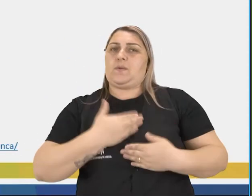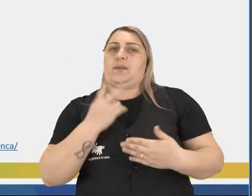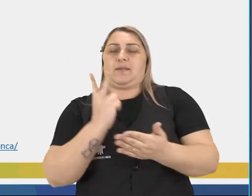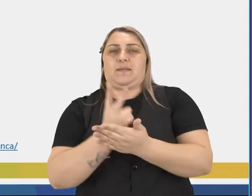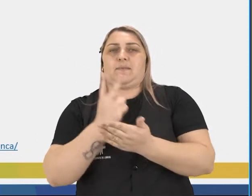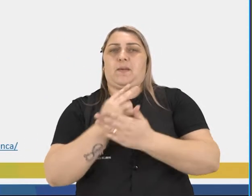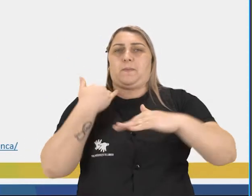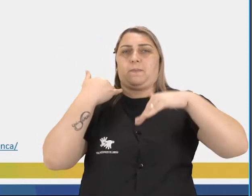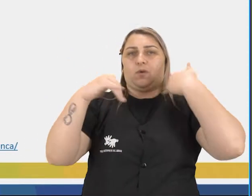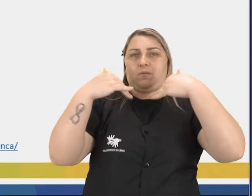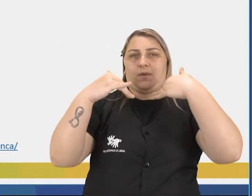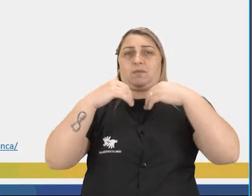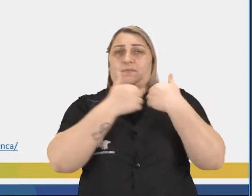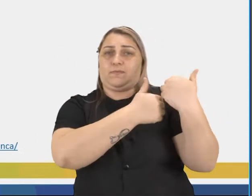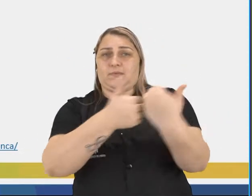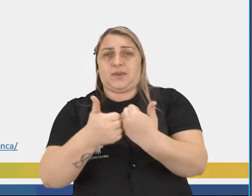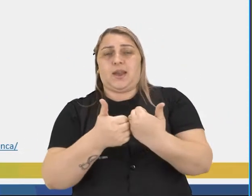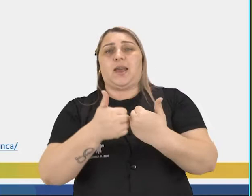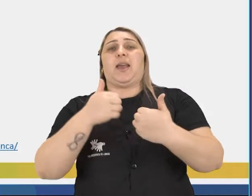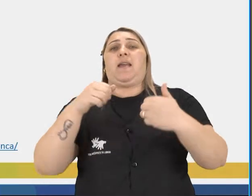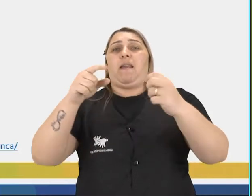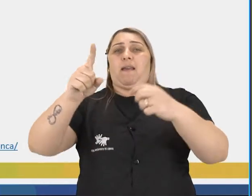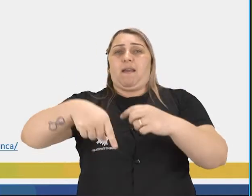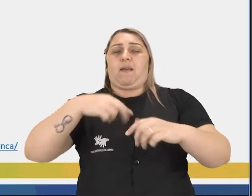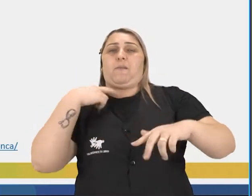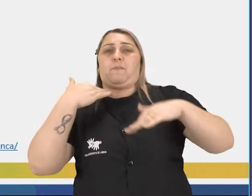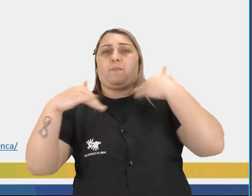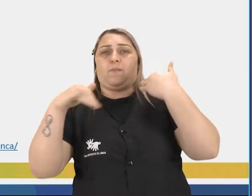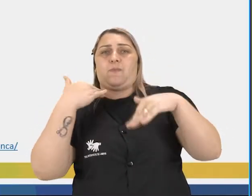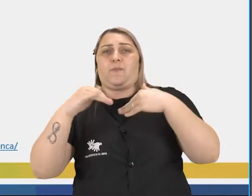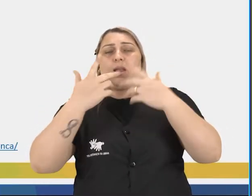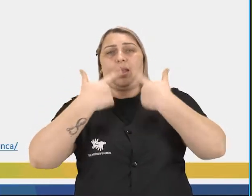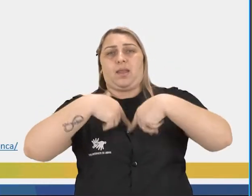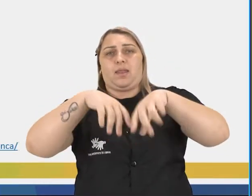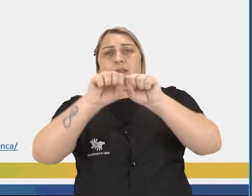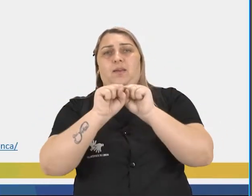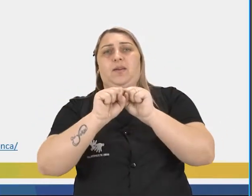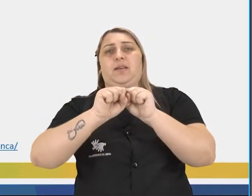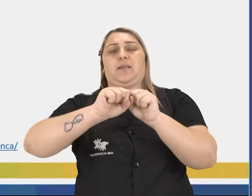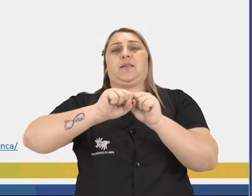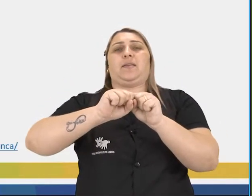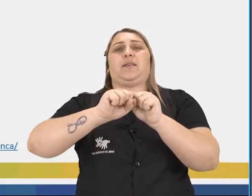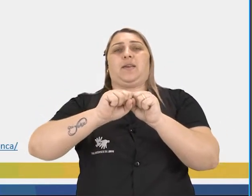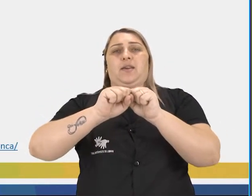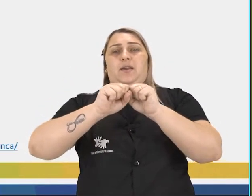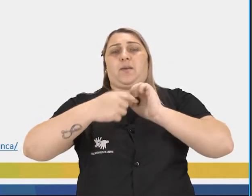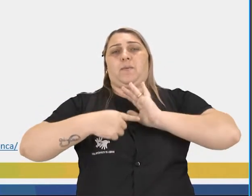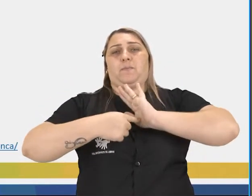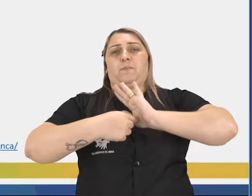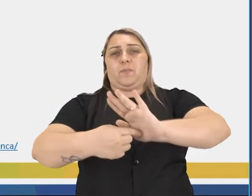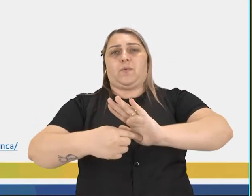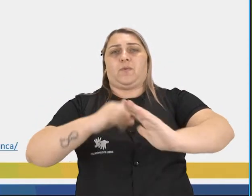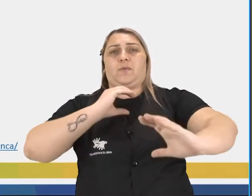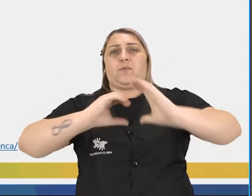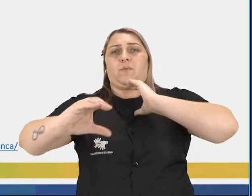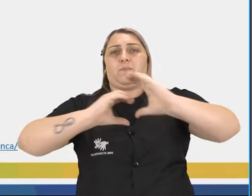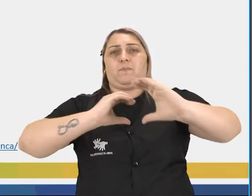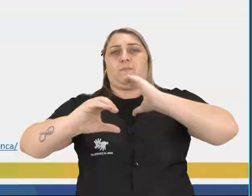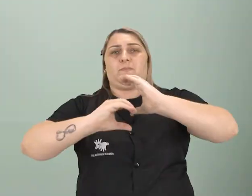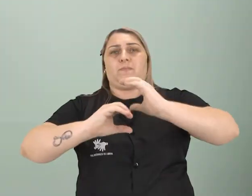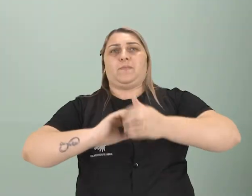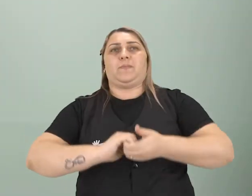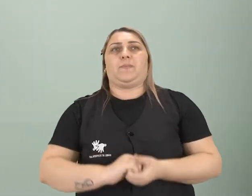instante está em movimento. E esse movimento é uma forma de linguagem, é uma forma de se expressar, é uma forma de se